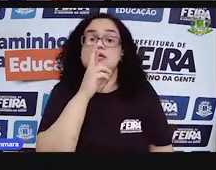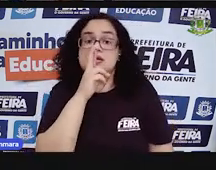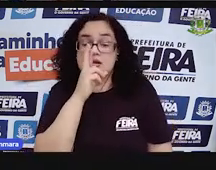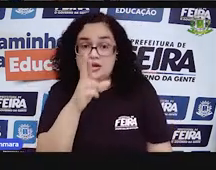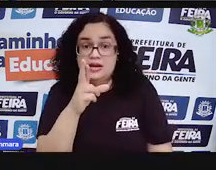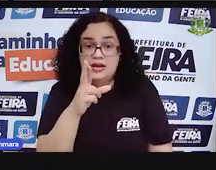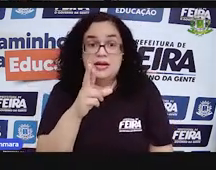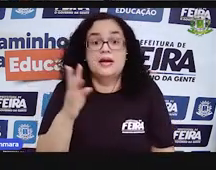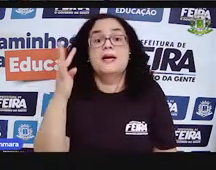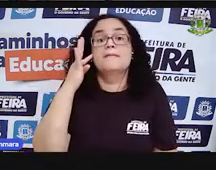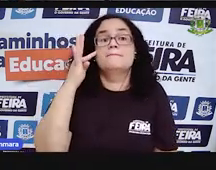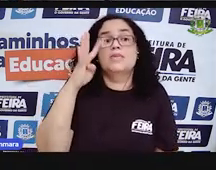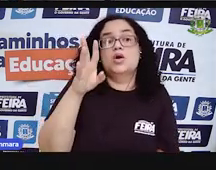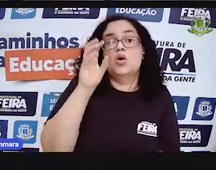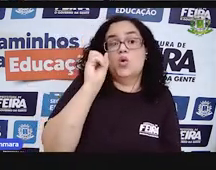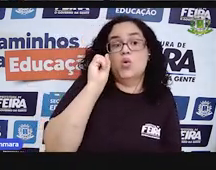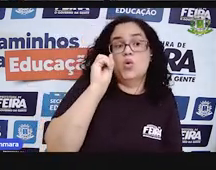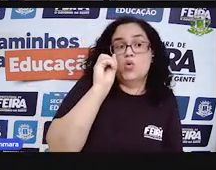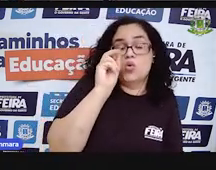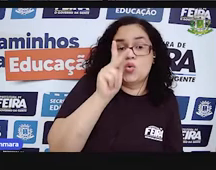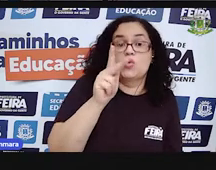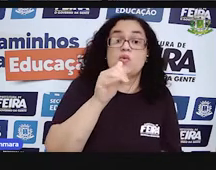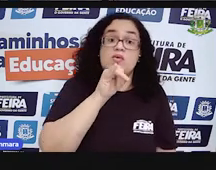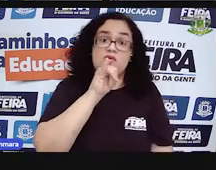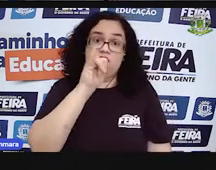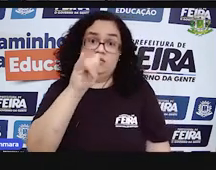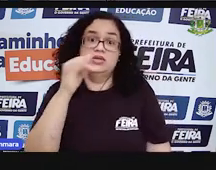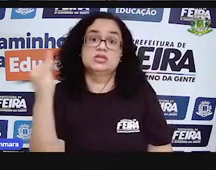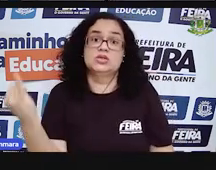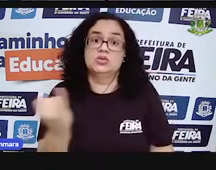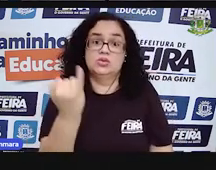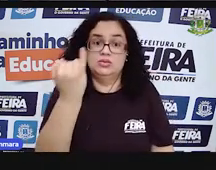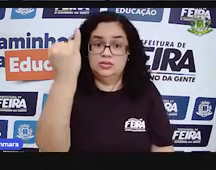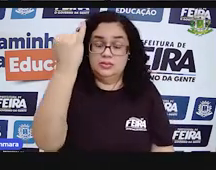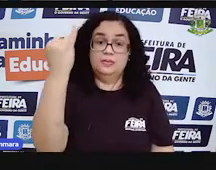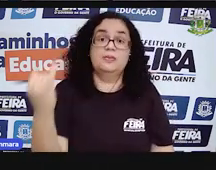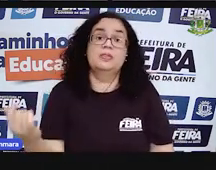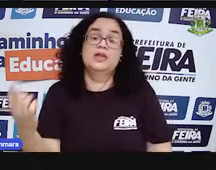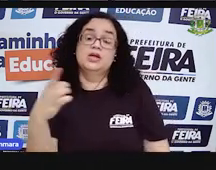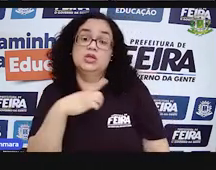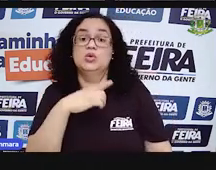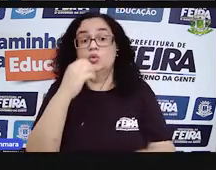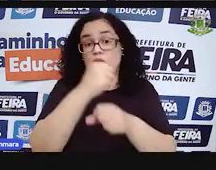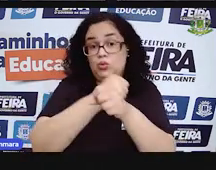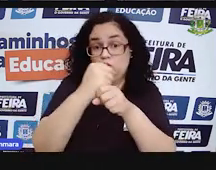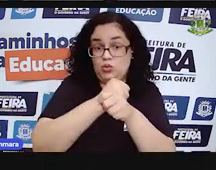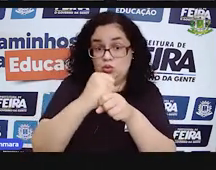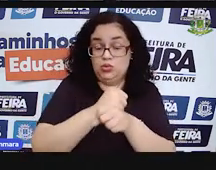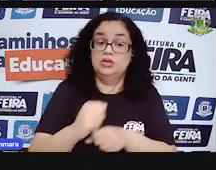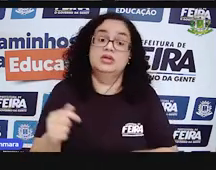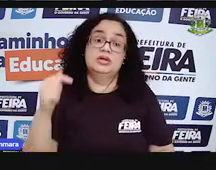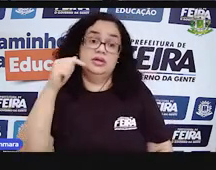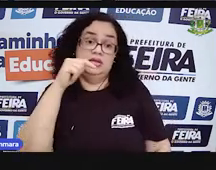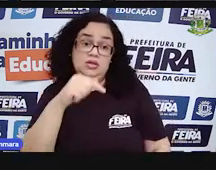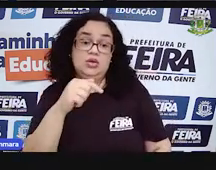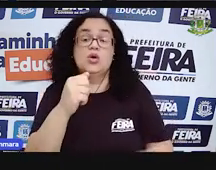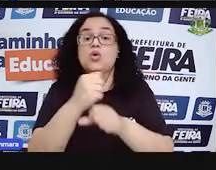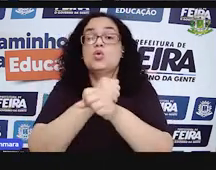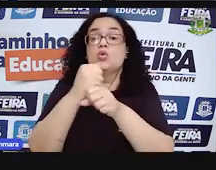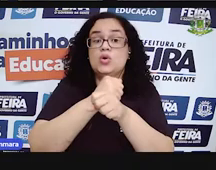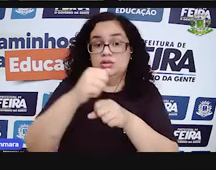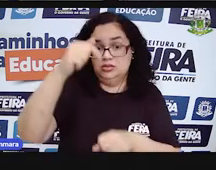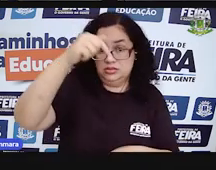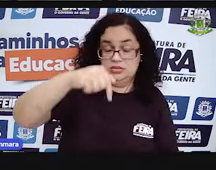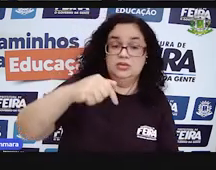ó, se liga aí, tá bom? Essa é uma informação importante. Nós estamos no ano, esse vídeo está sendo gravado no ano de